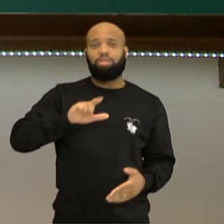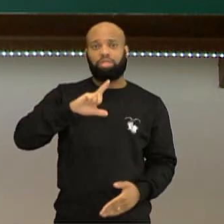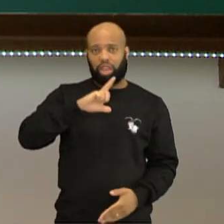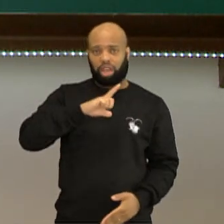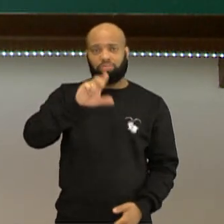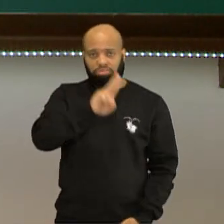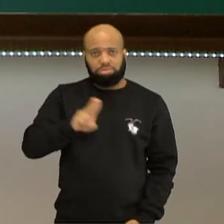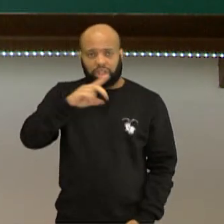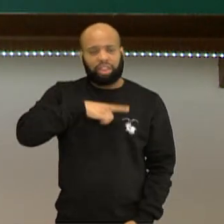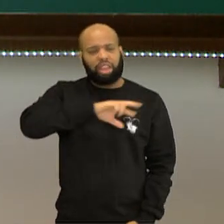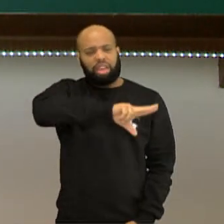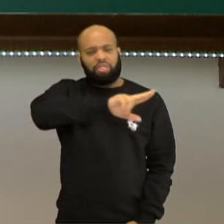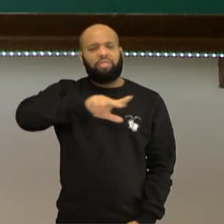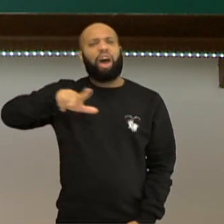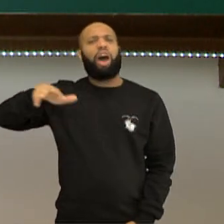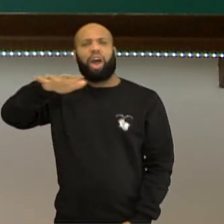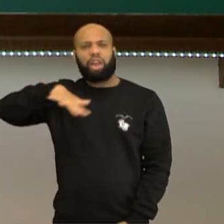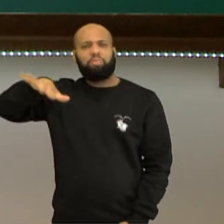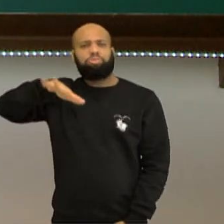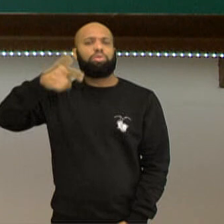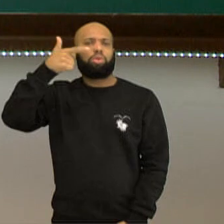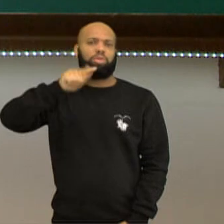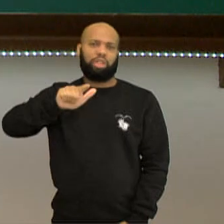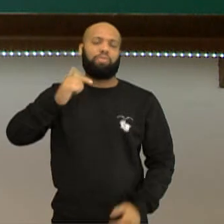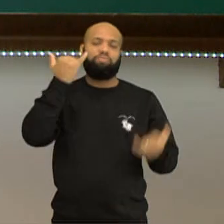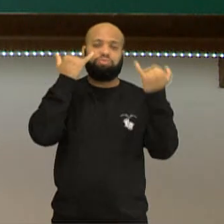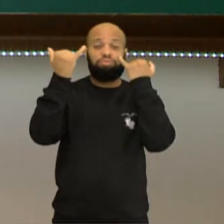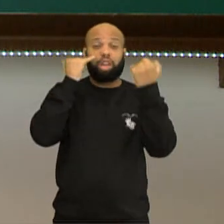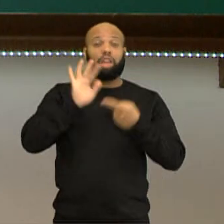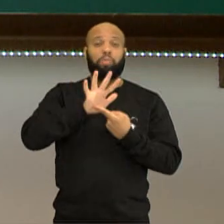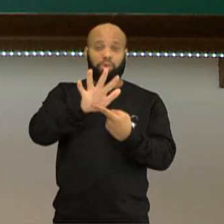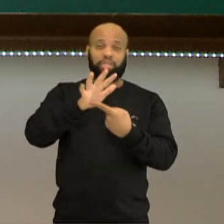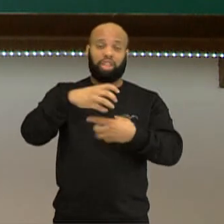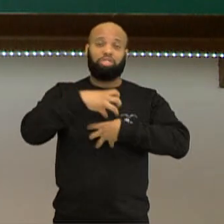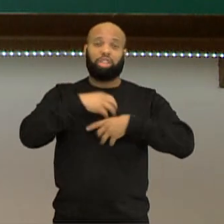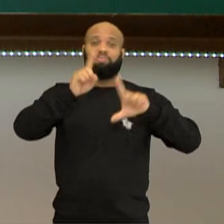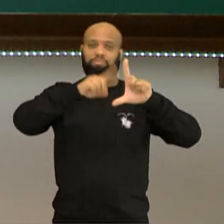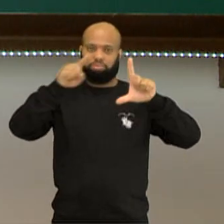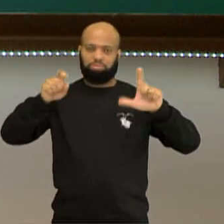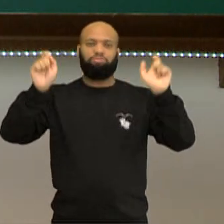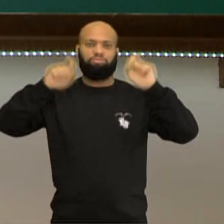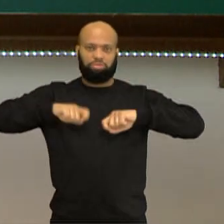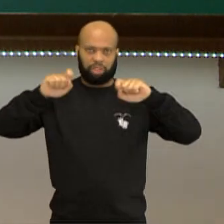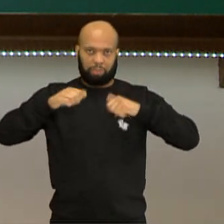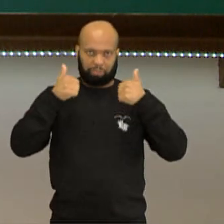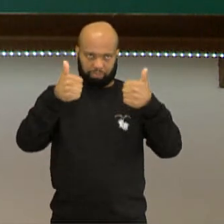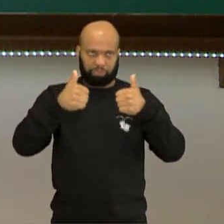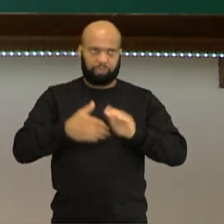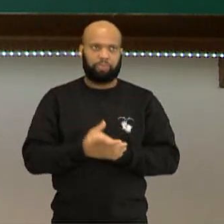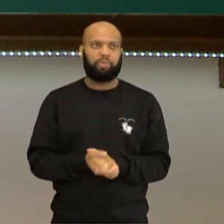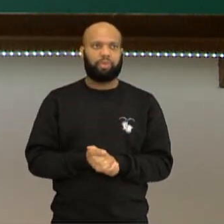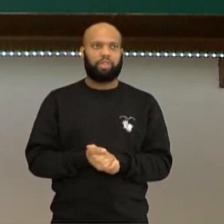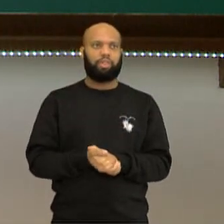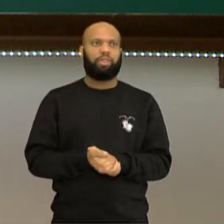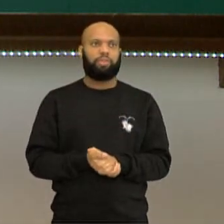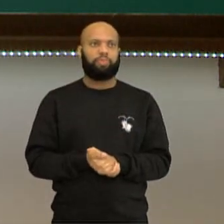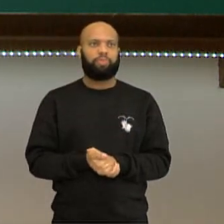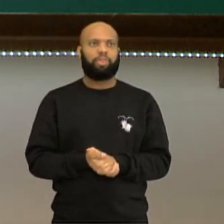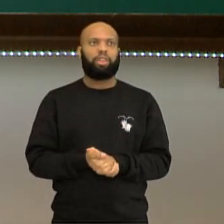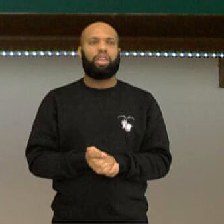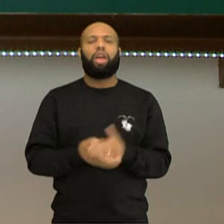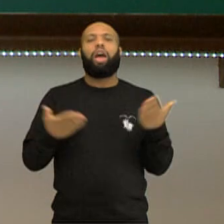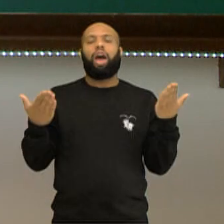outros, né? A gente consegue trazer essas informações na forma de um gráfico, tá bom? Beleza? Então, olha só,